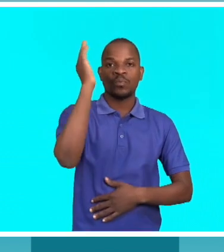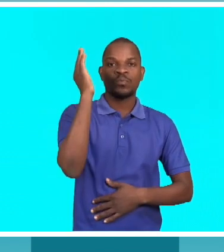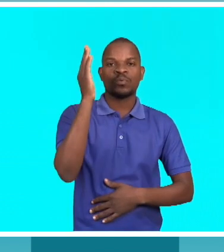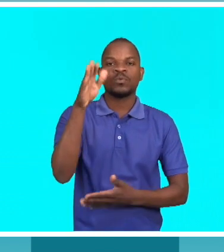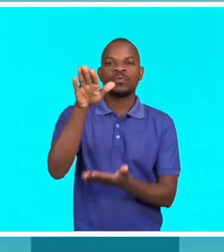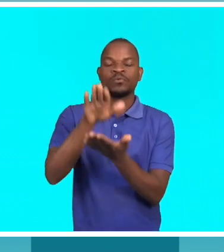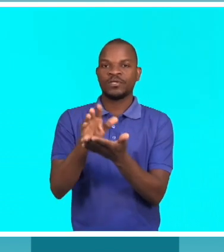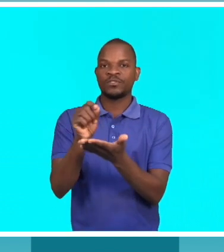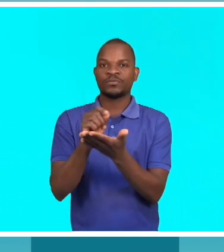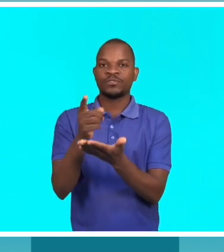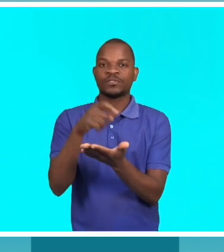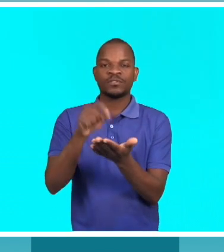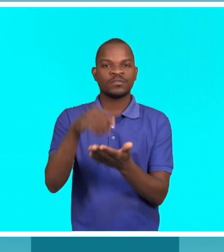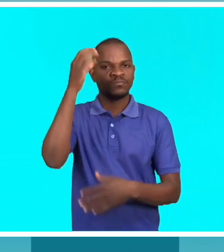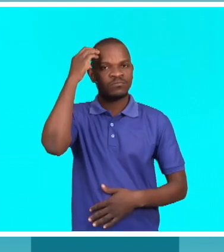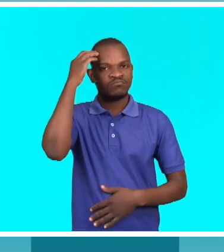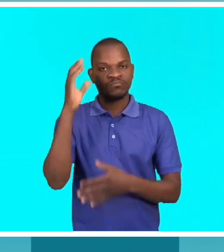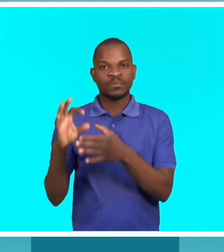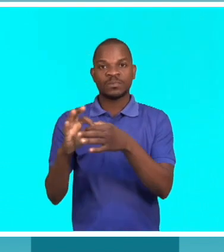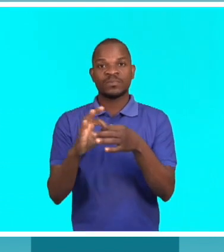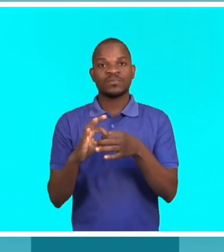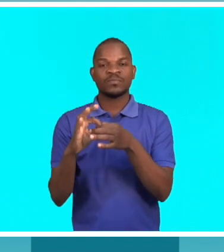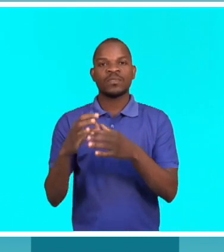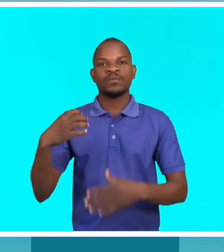coordenação com o Ministério da Educação.